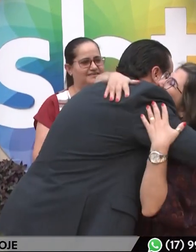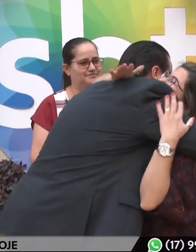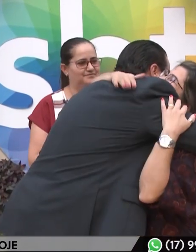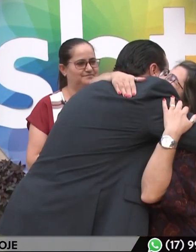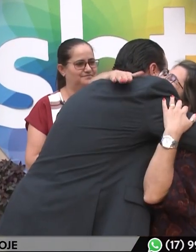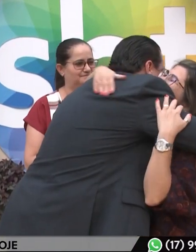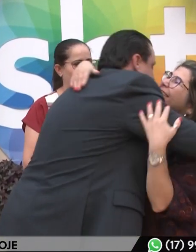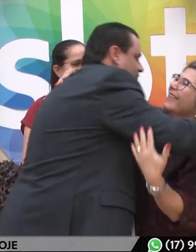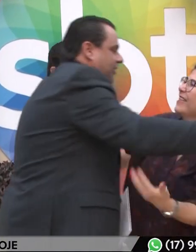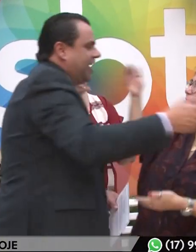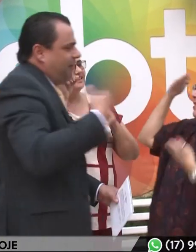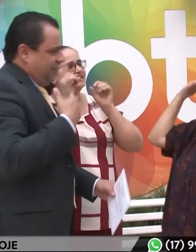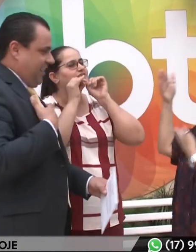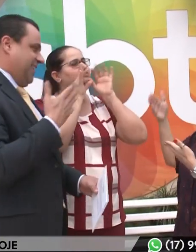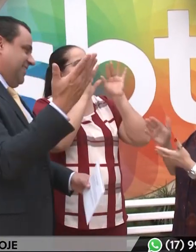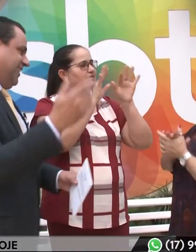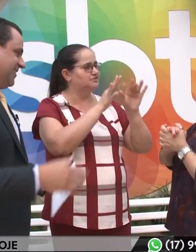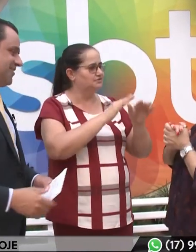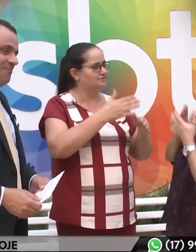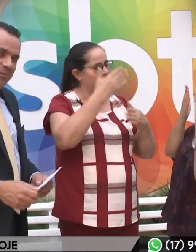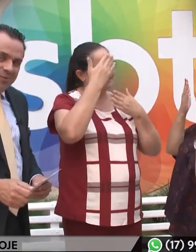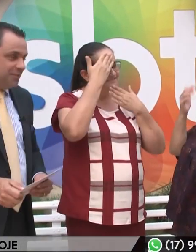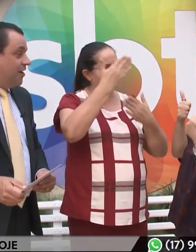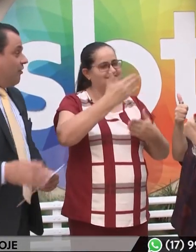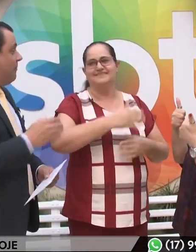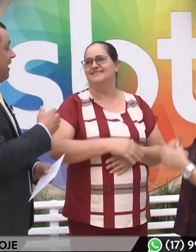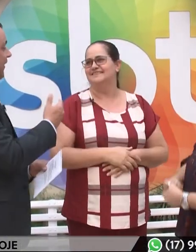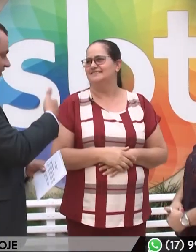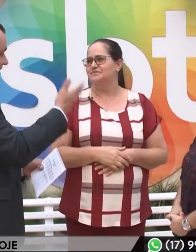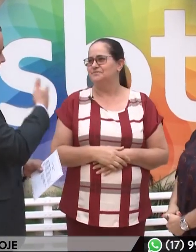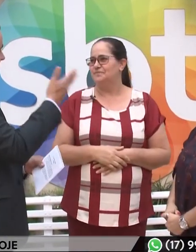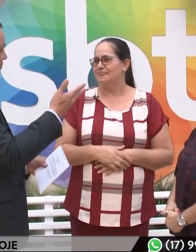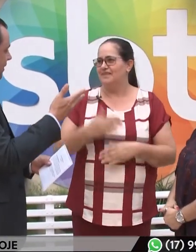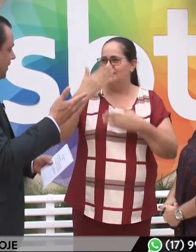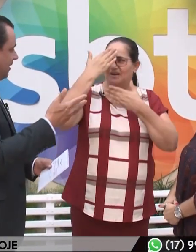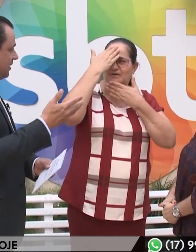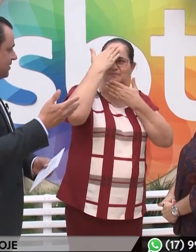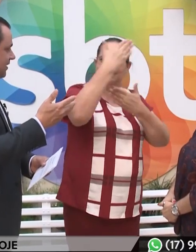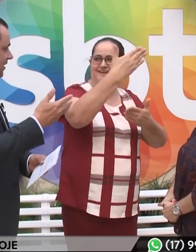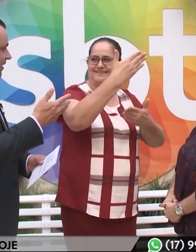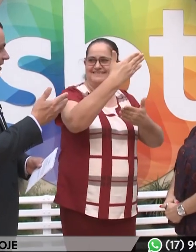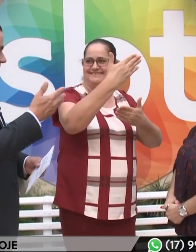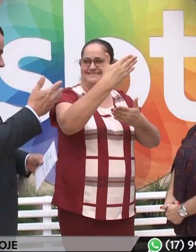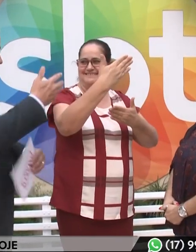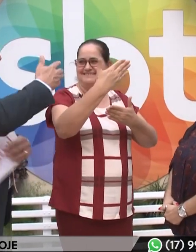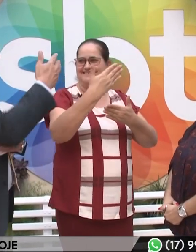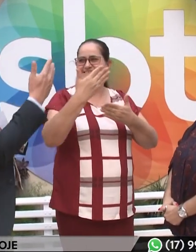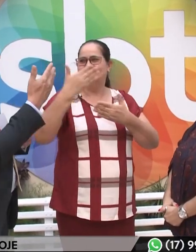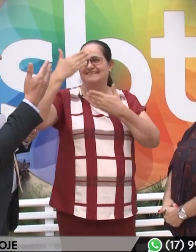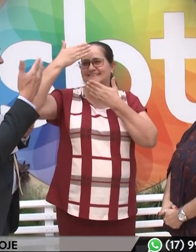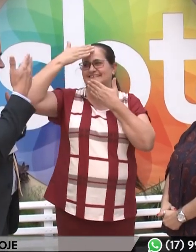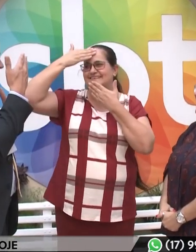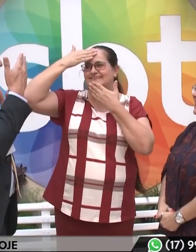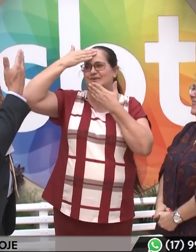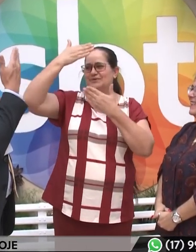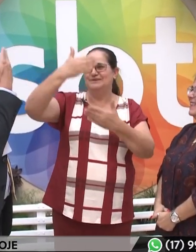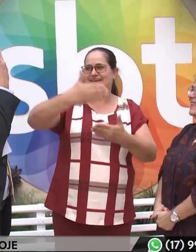Obrigada. Deus te abençoe. Eu que agradeço muito. Como é que fala eu agradeço aí em livros? Obrigada. Como é, peraí?